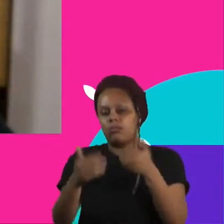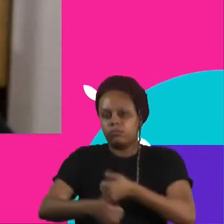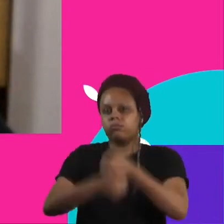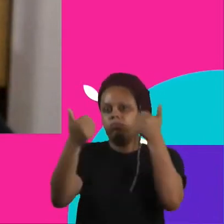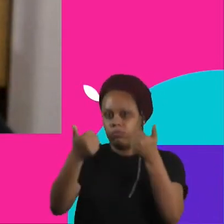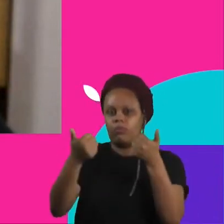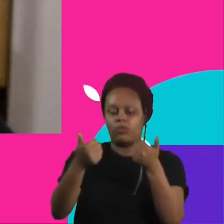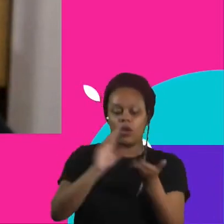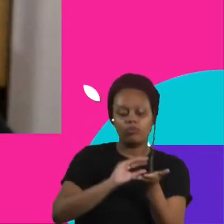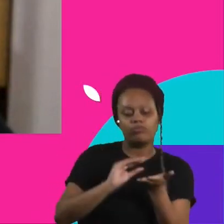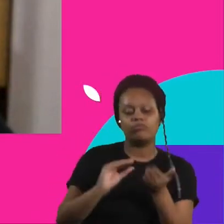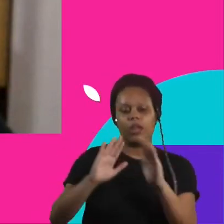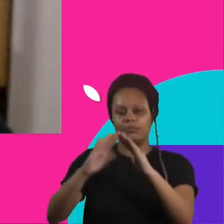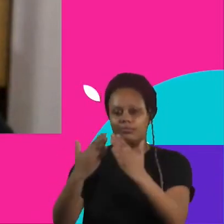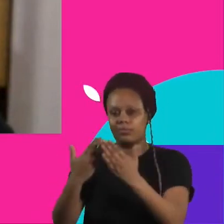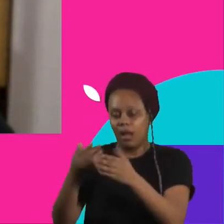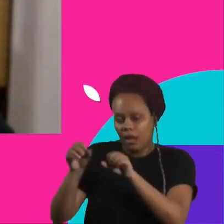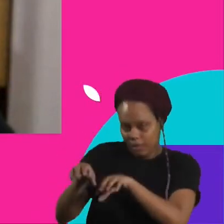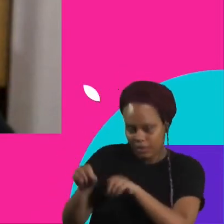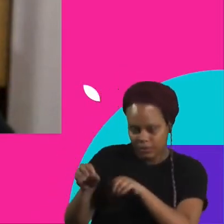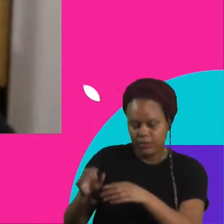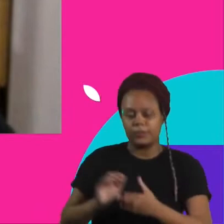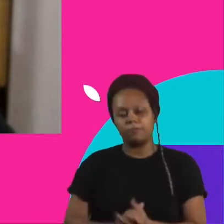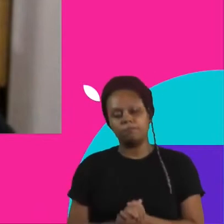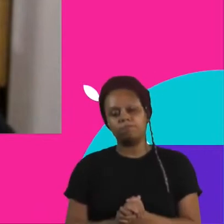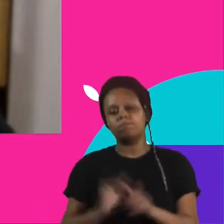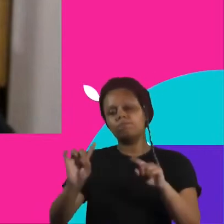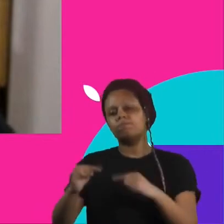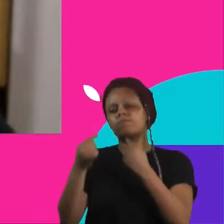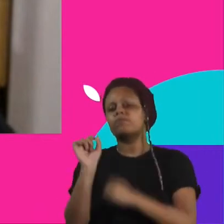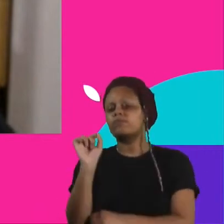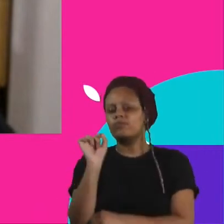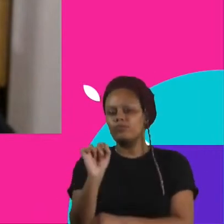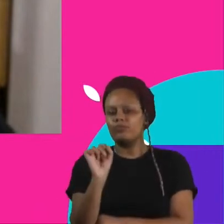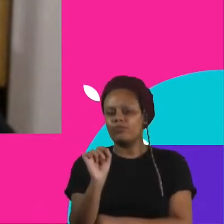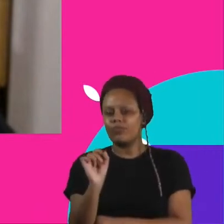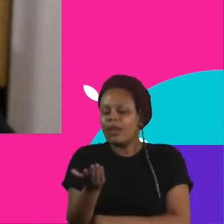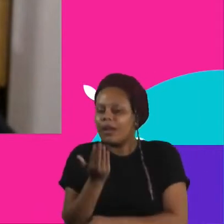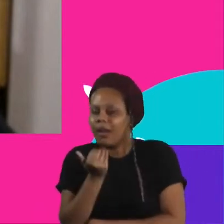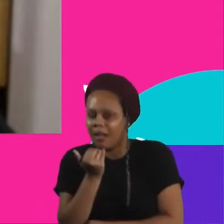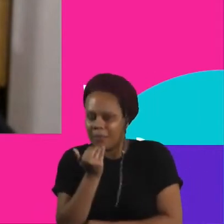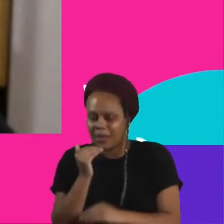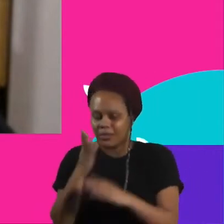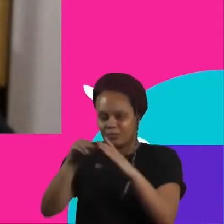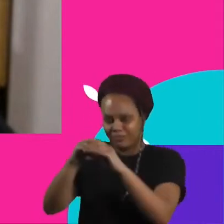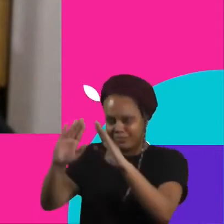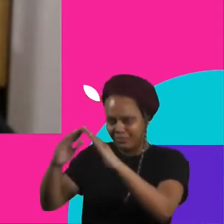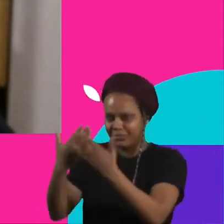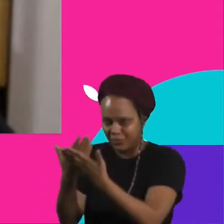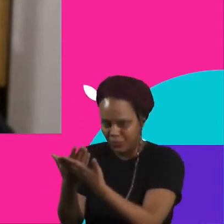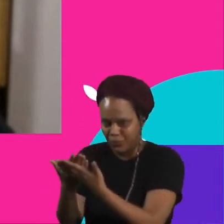educação. E o desafio era sobre alimentação escolar, né? A transparência da